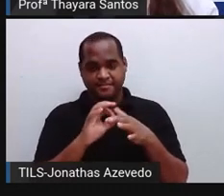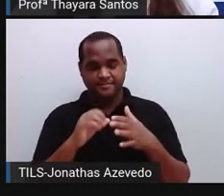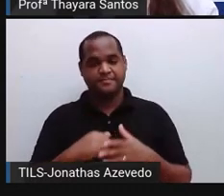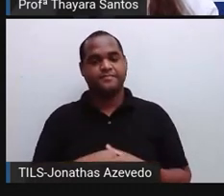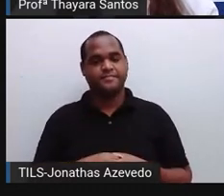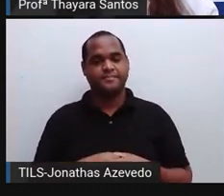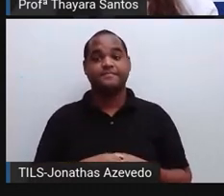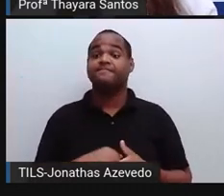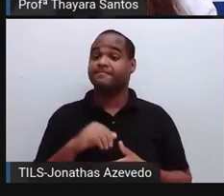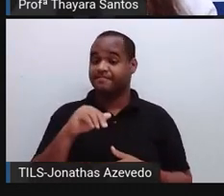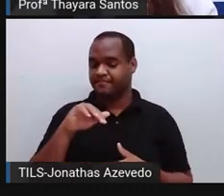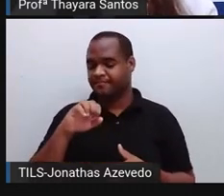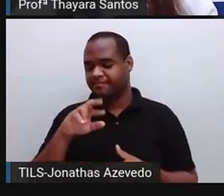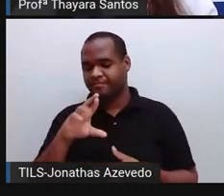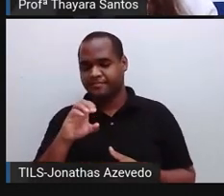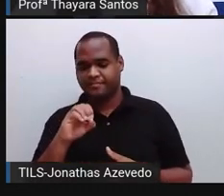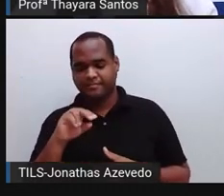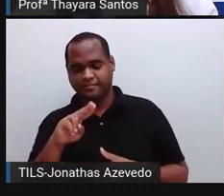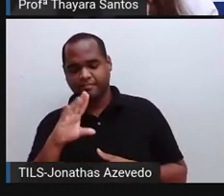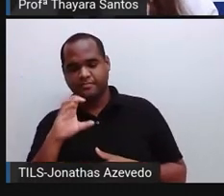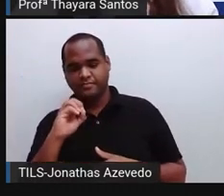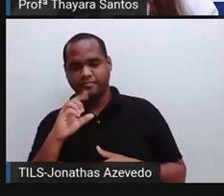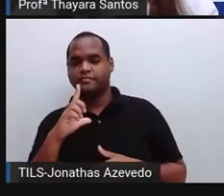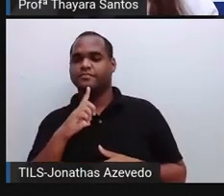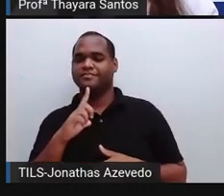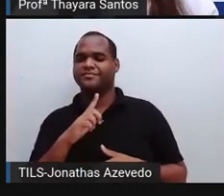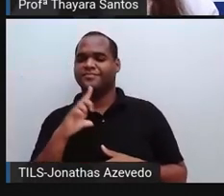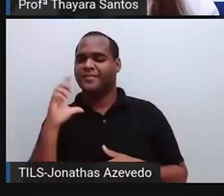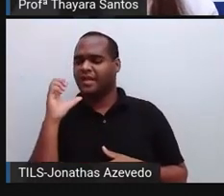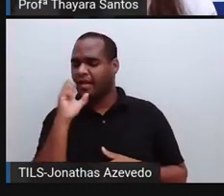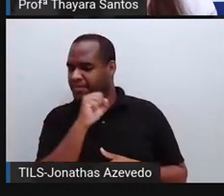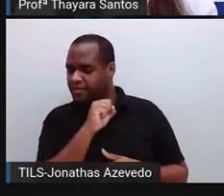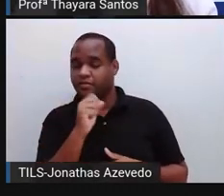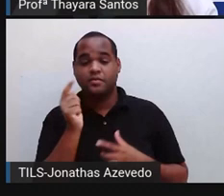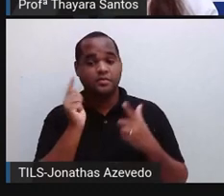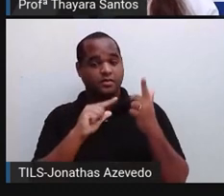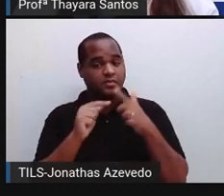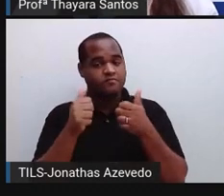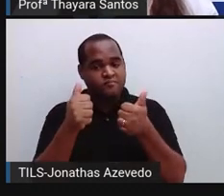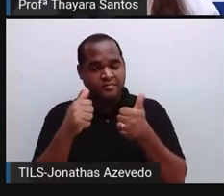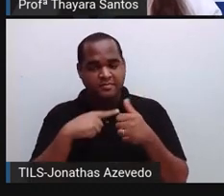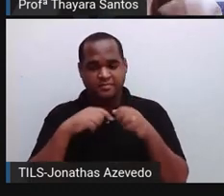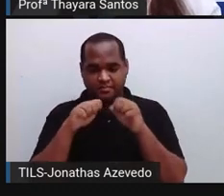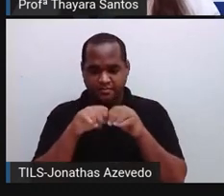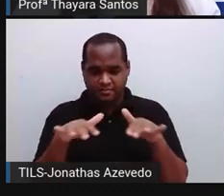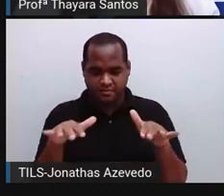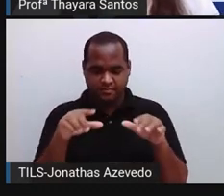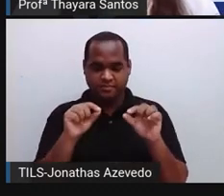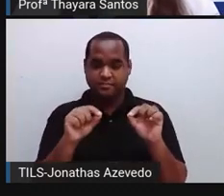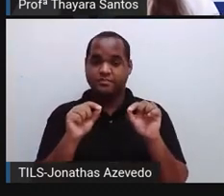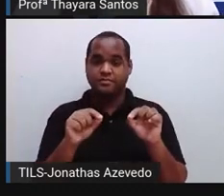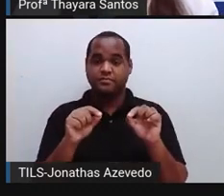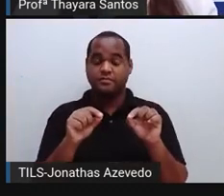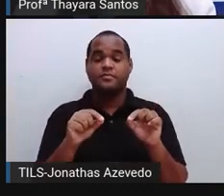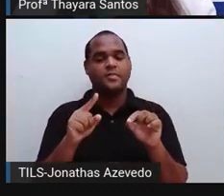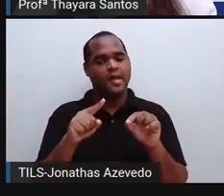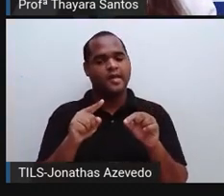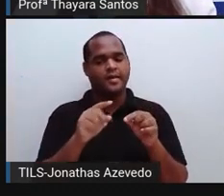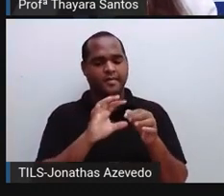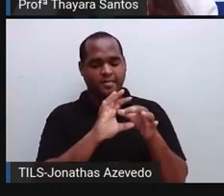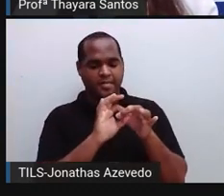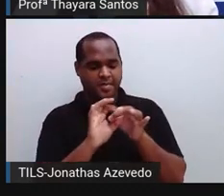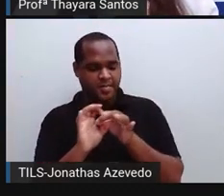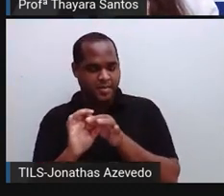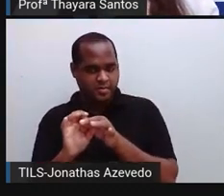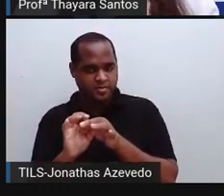saltatório, ele é mais rápido do que se esse neurotransmissor, se esse impulso nervoso fosse passar a linha reta.